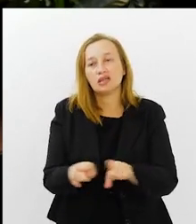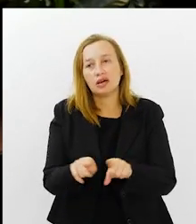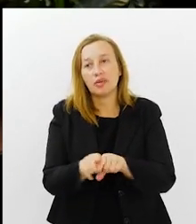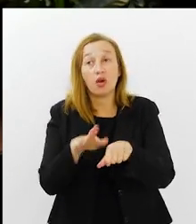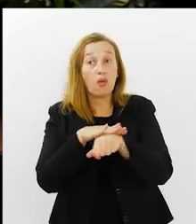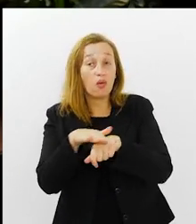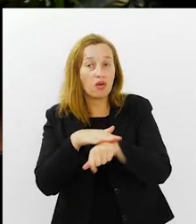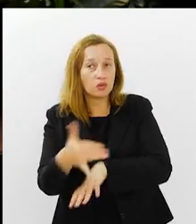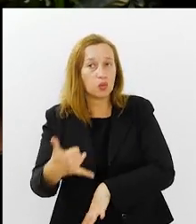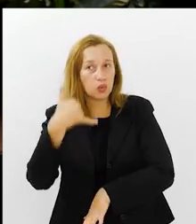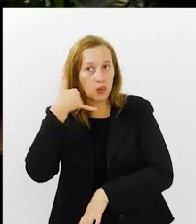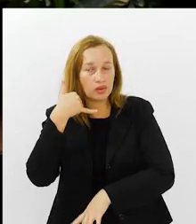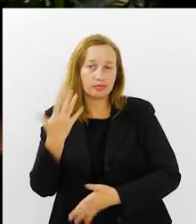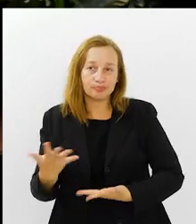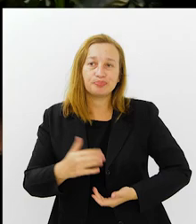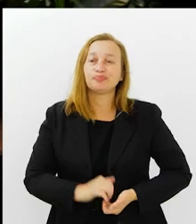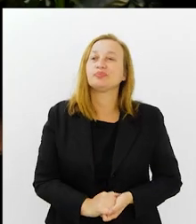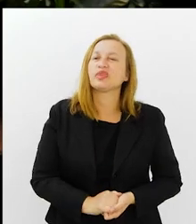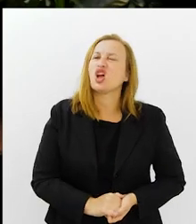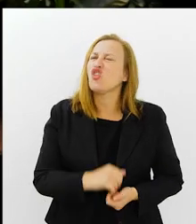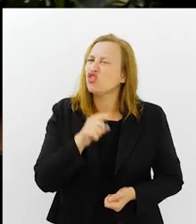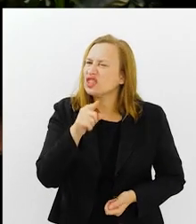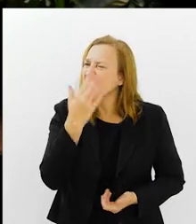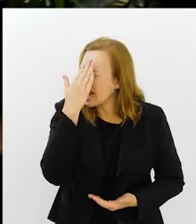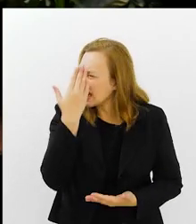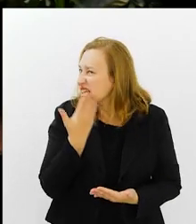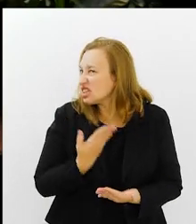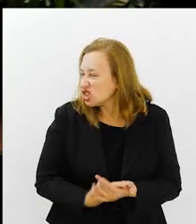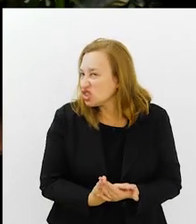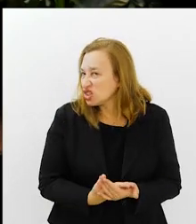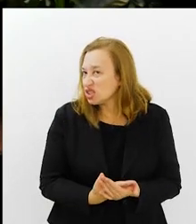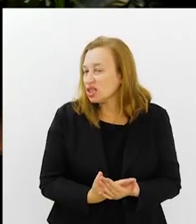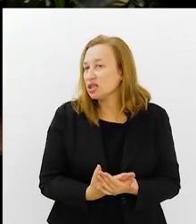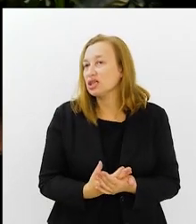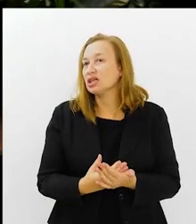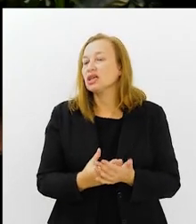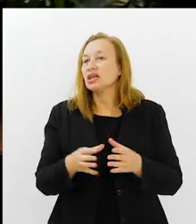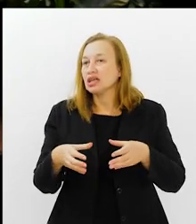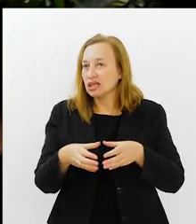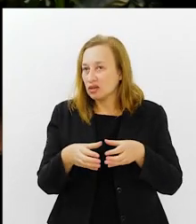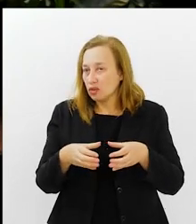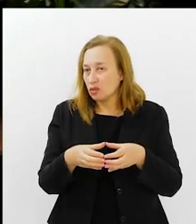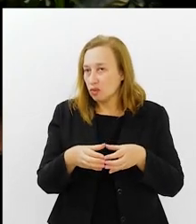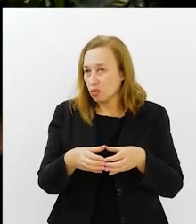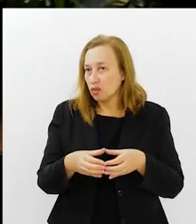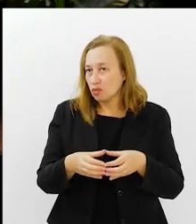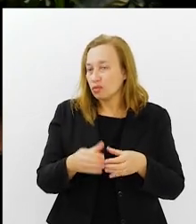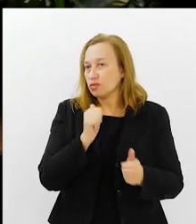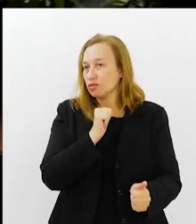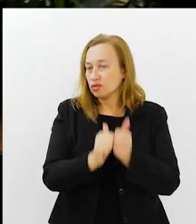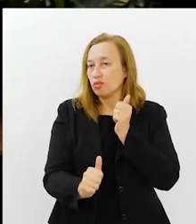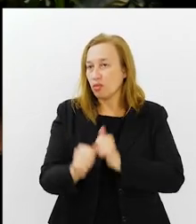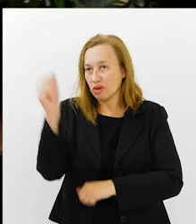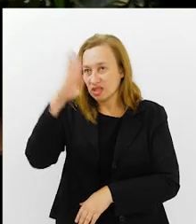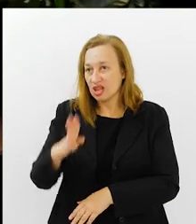até em conversas, também pelo telefone, pelo celular. Você acredita que a seleção vai à Copa do Mundo com este